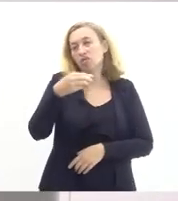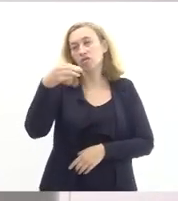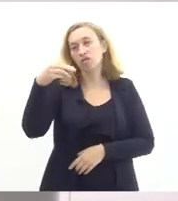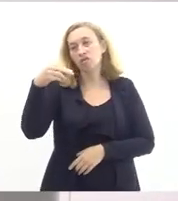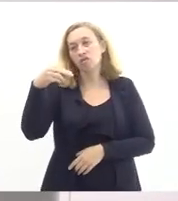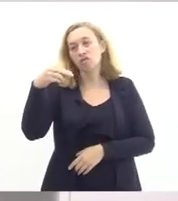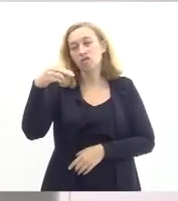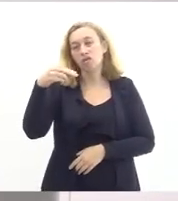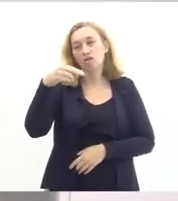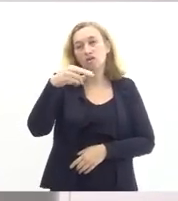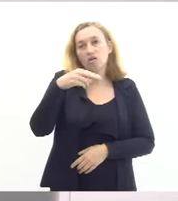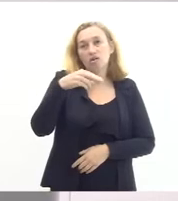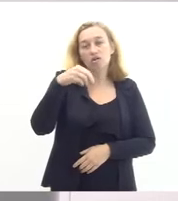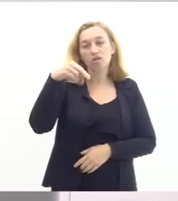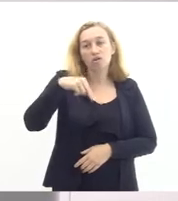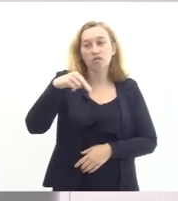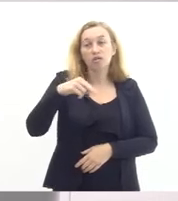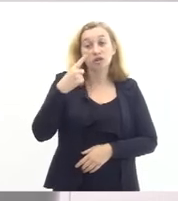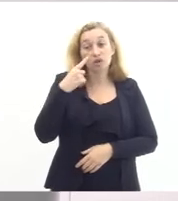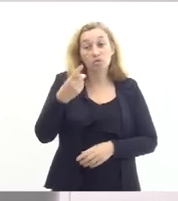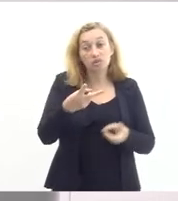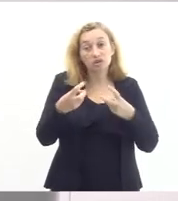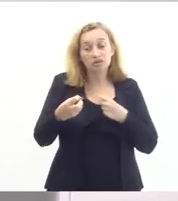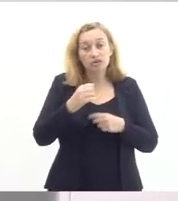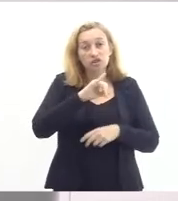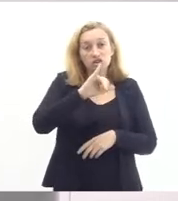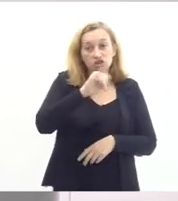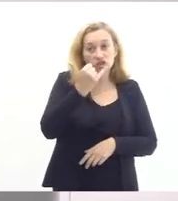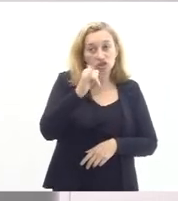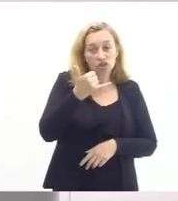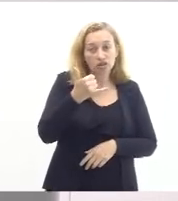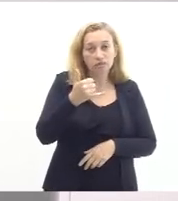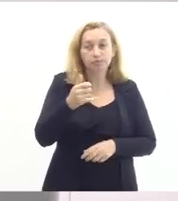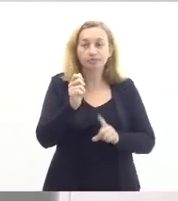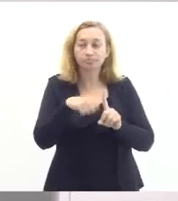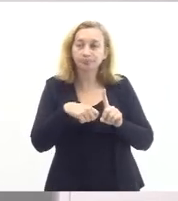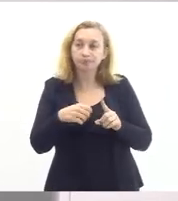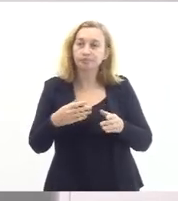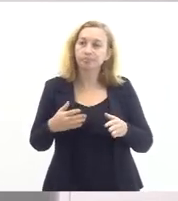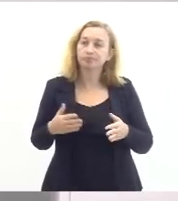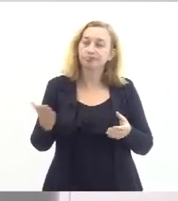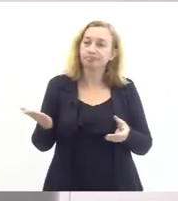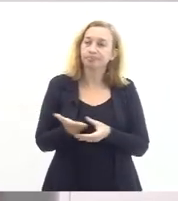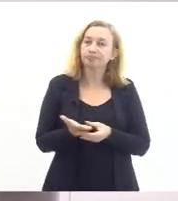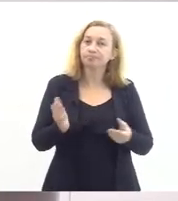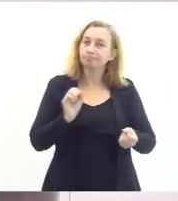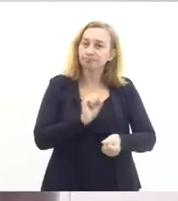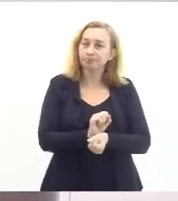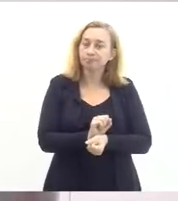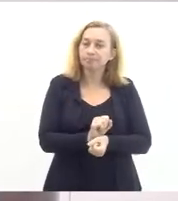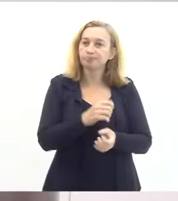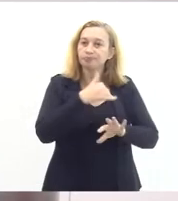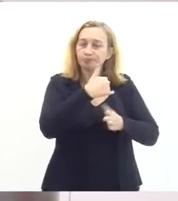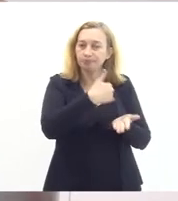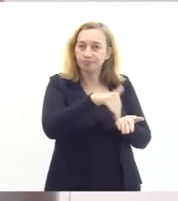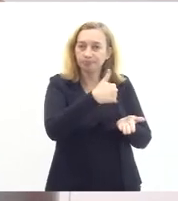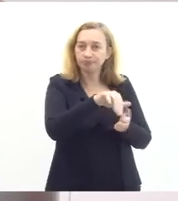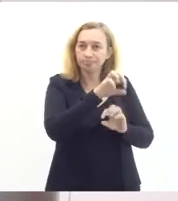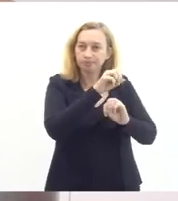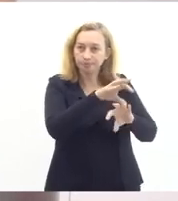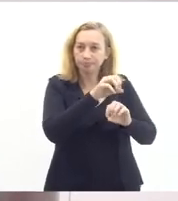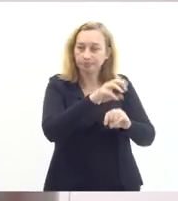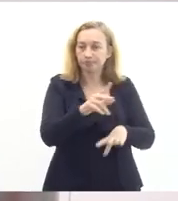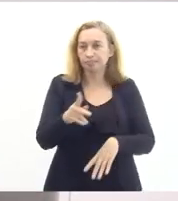negociação por volta de janeiro e aí provavelmente esse processo foi parado por causa disso e a Seduc diz que é a Casa Civil